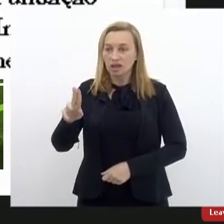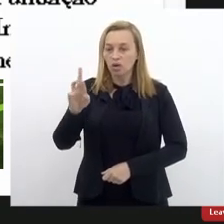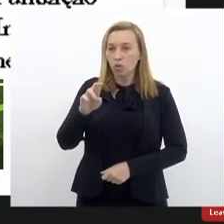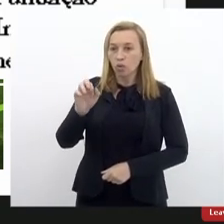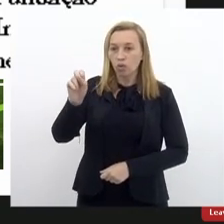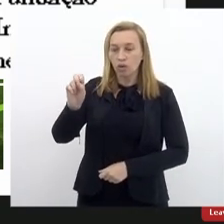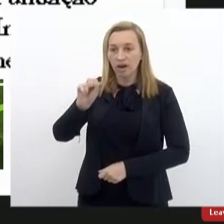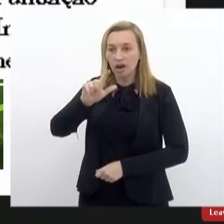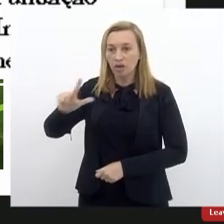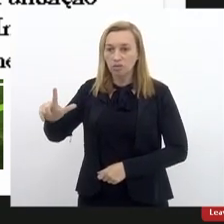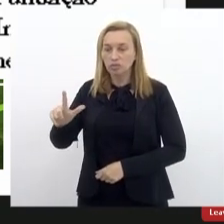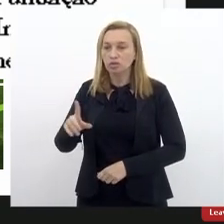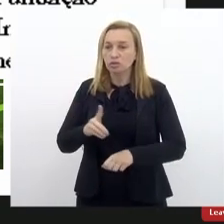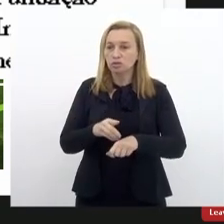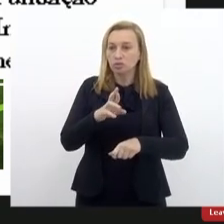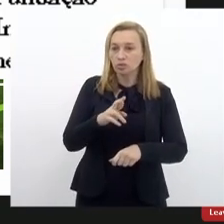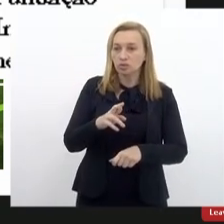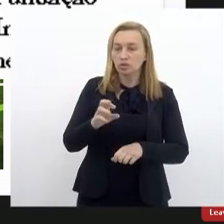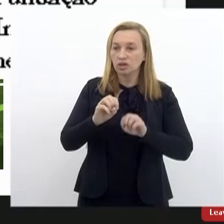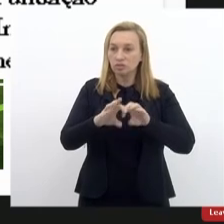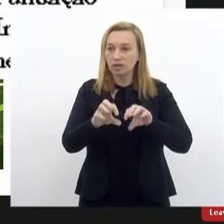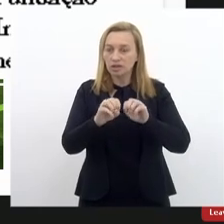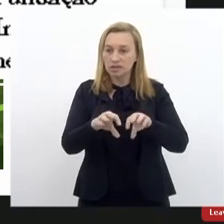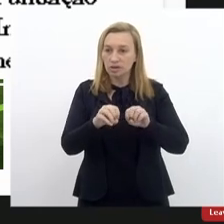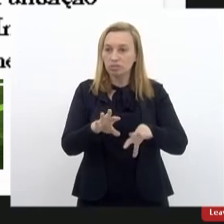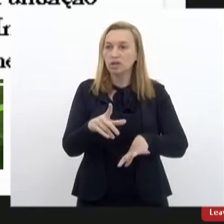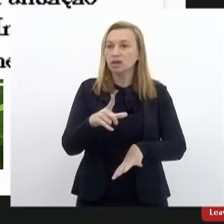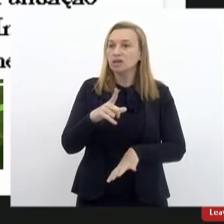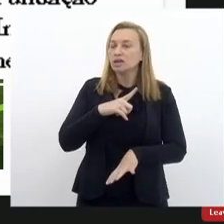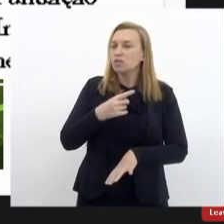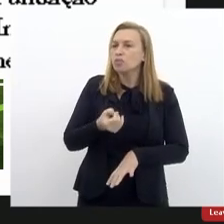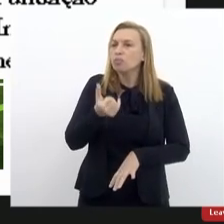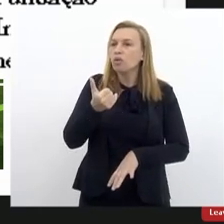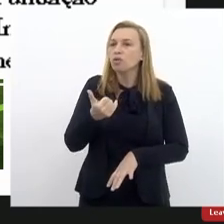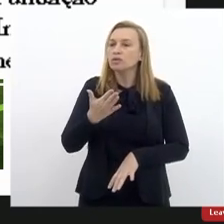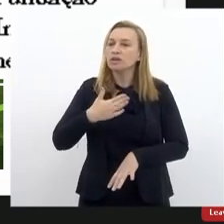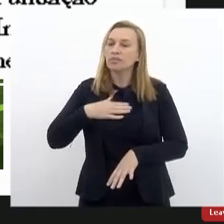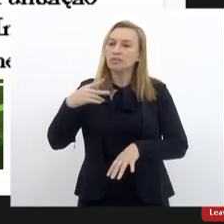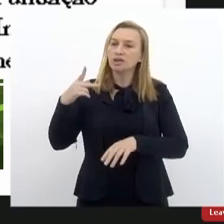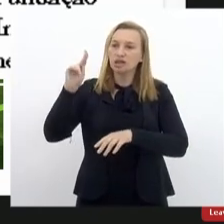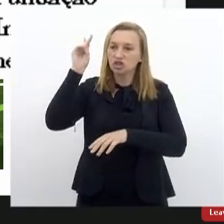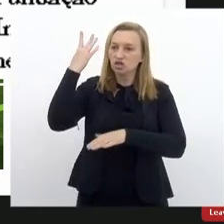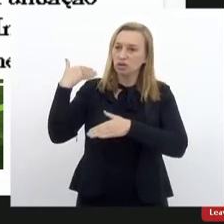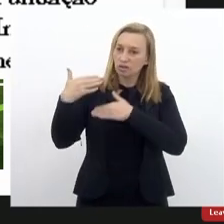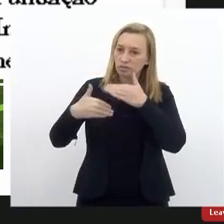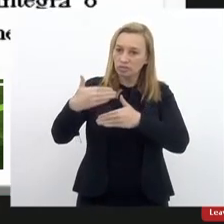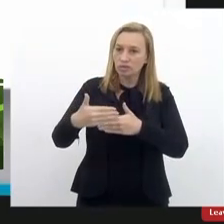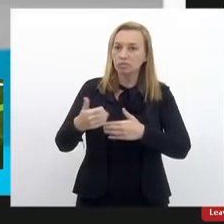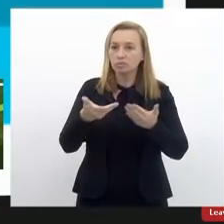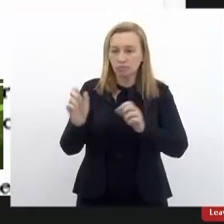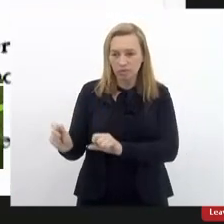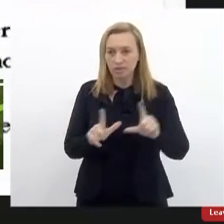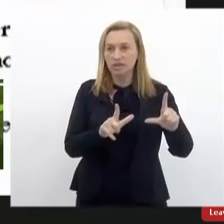doutor em Educação e tem aí um pouco da minha trajetória. Pode passar, por gentileza.